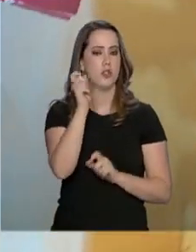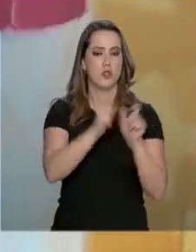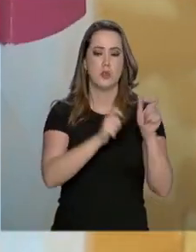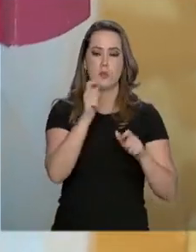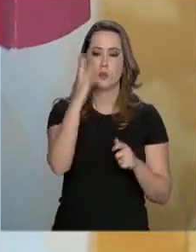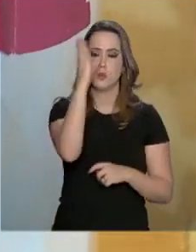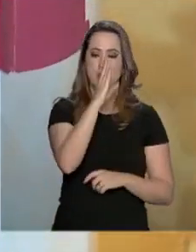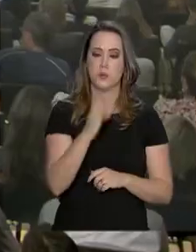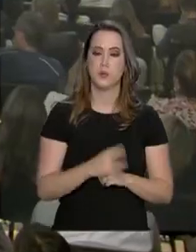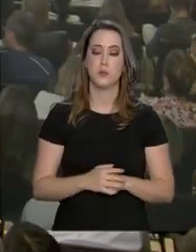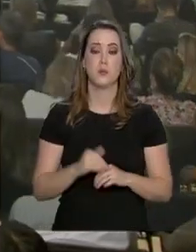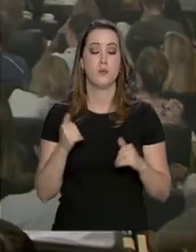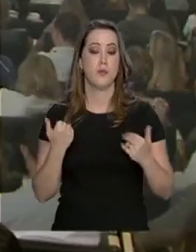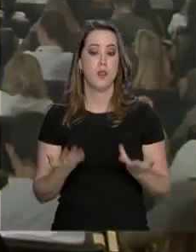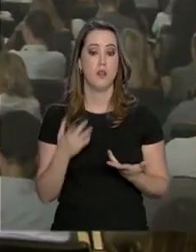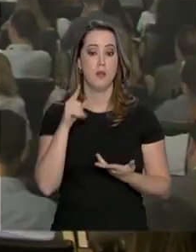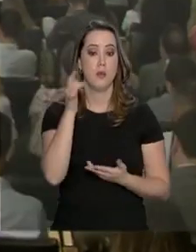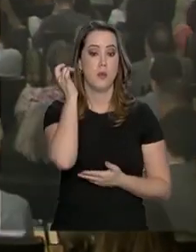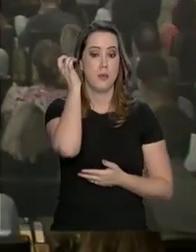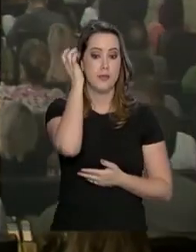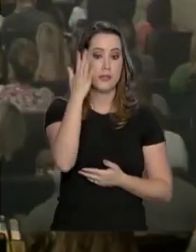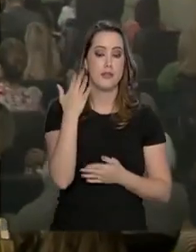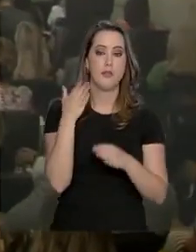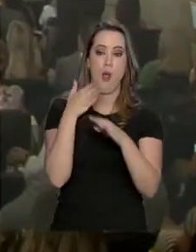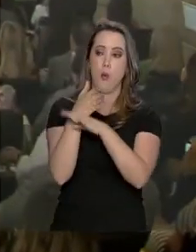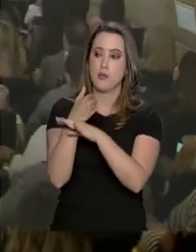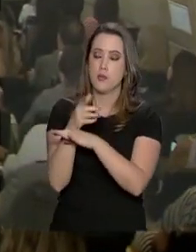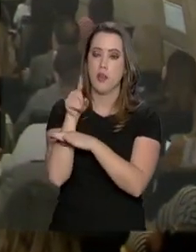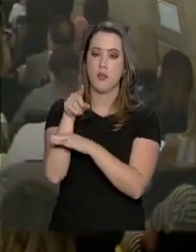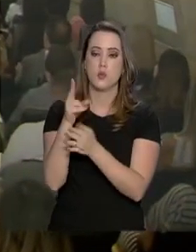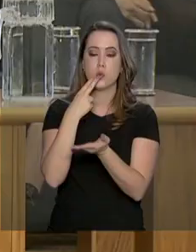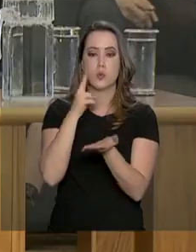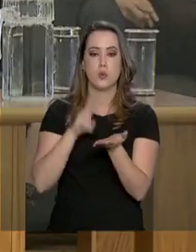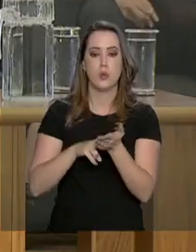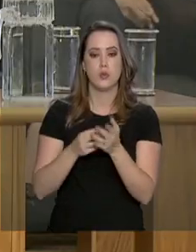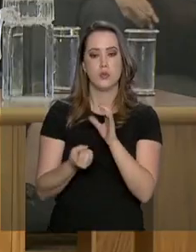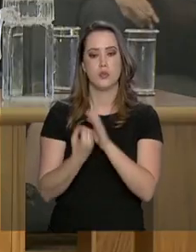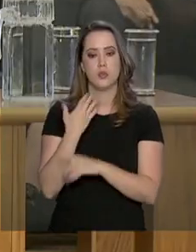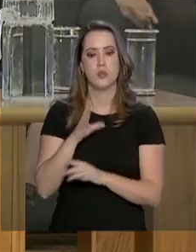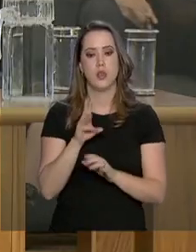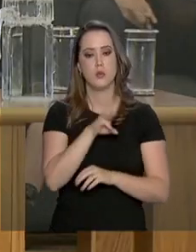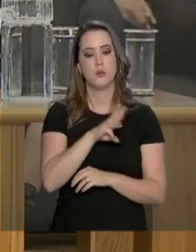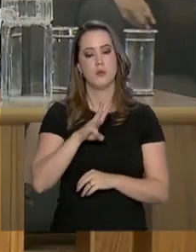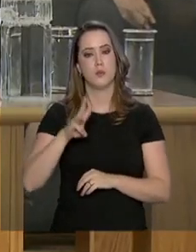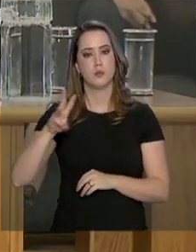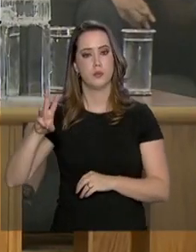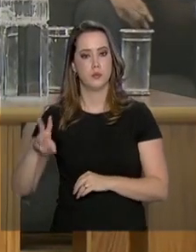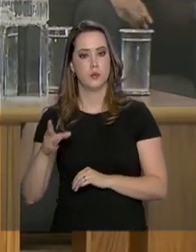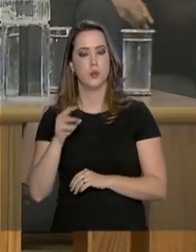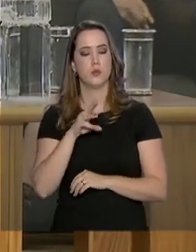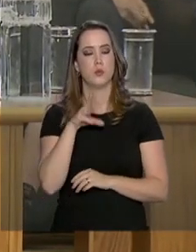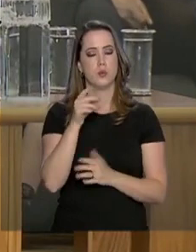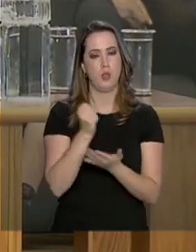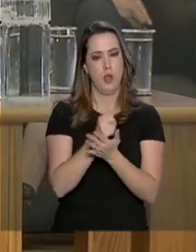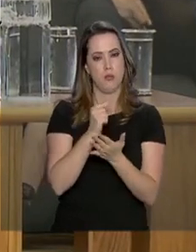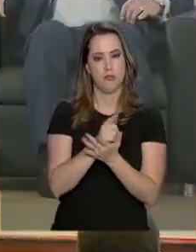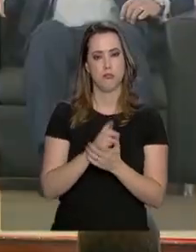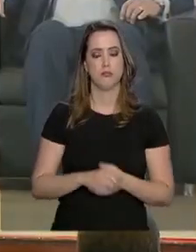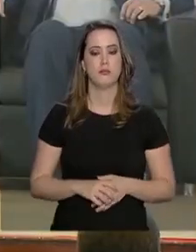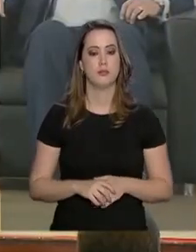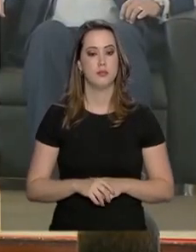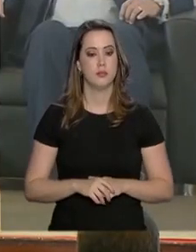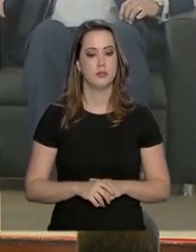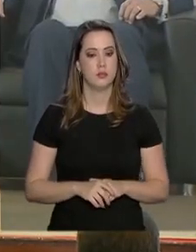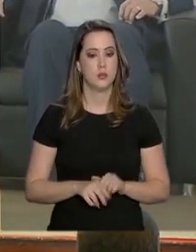consumidores brasileiros. E para facilitar esse acesso, os Correios criaram uma plataforma virtual de compras.